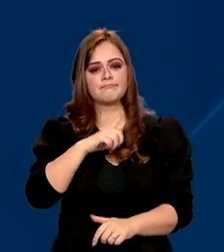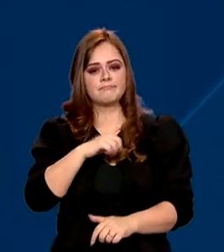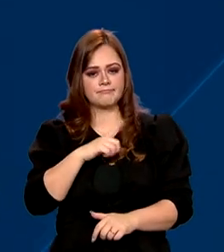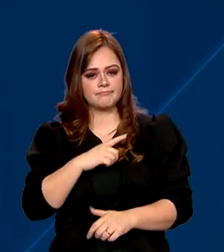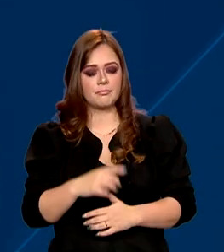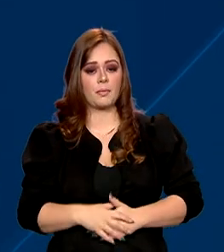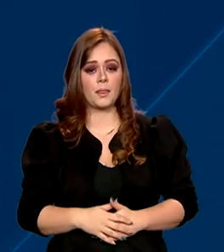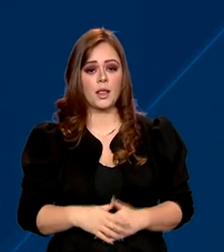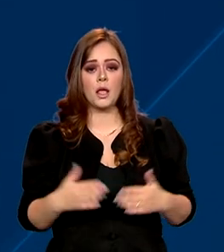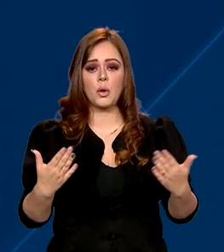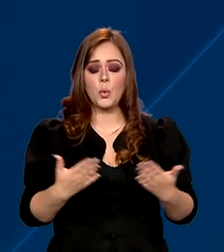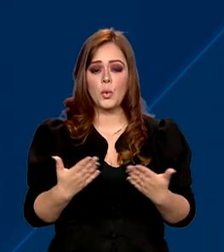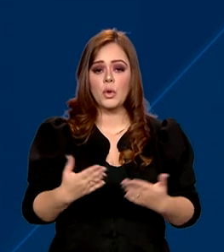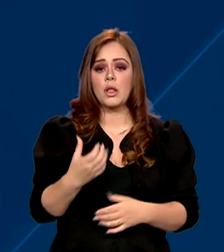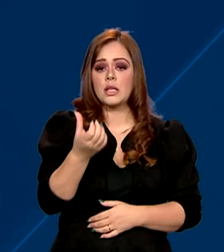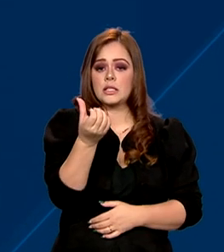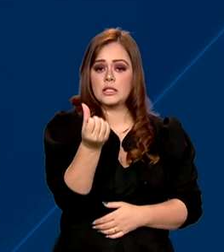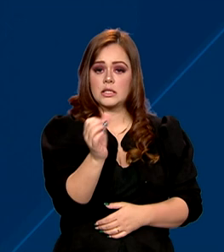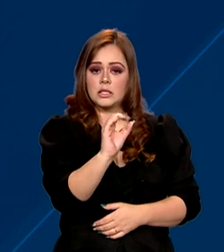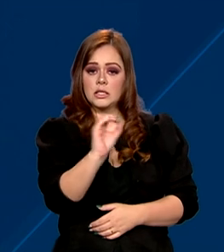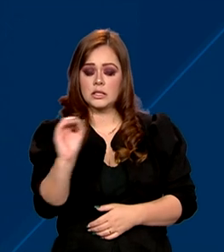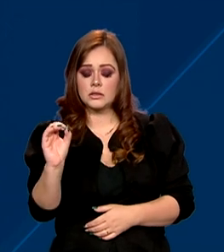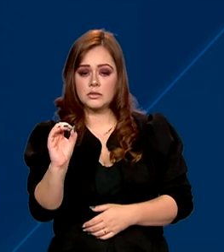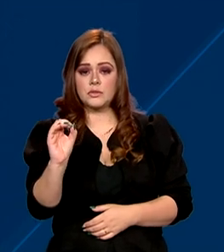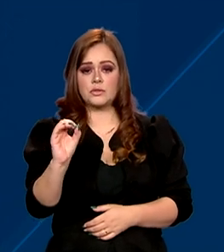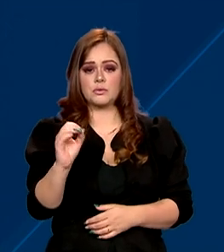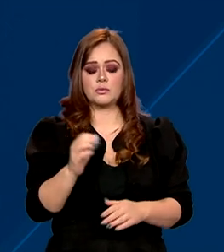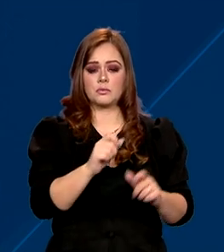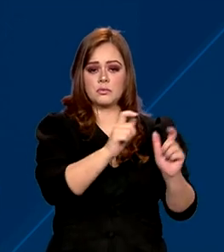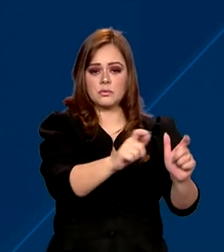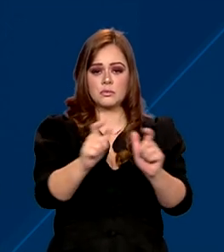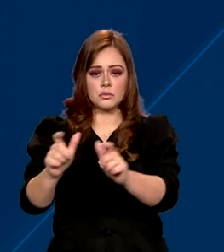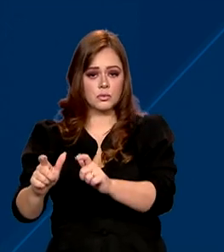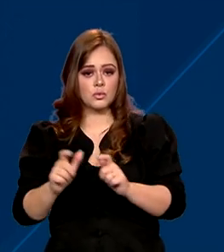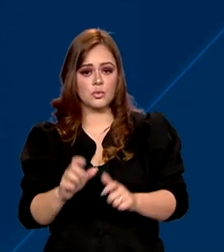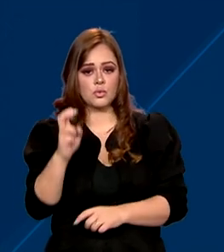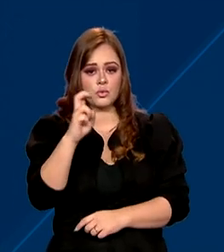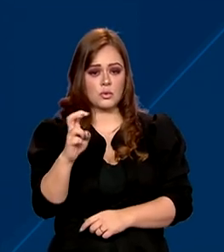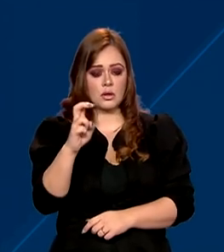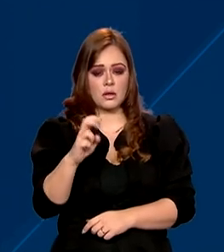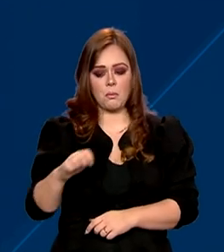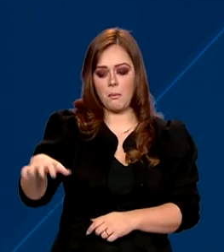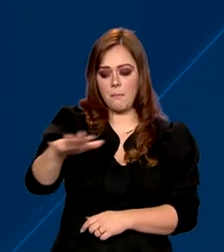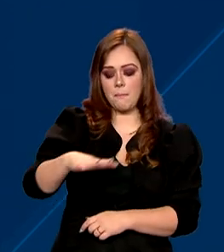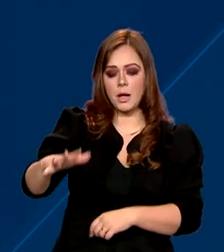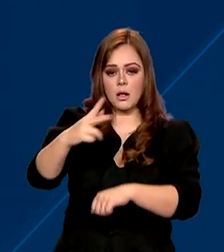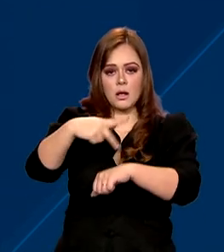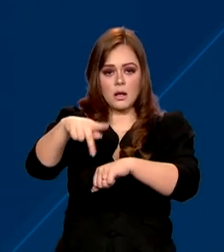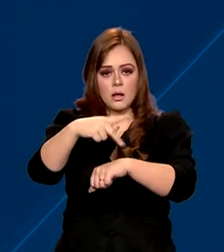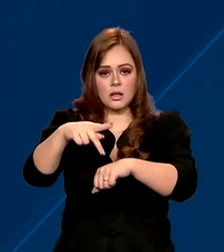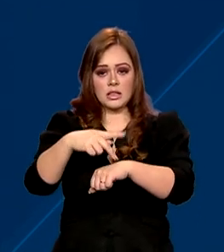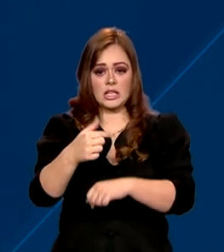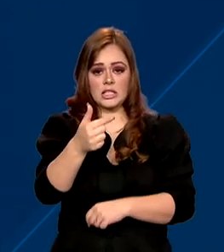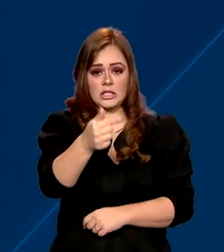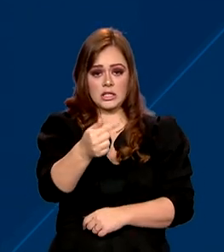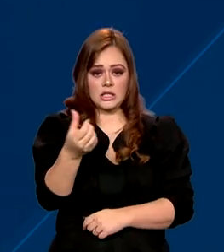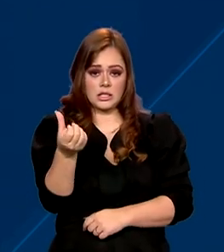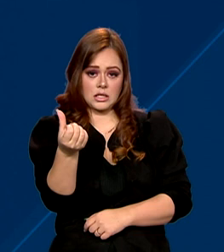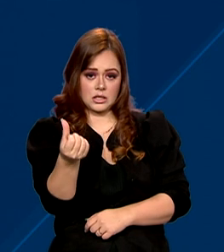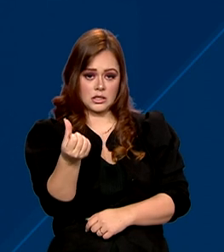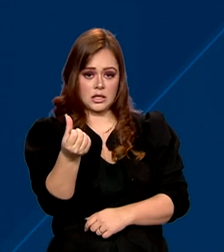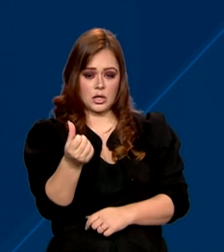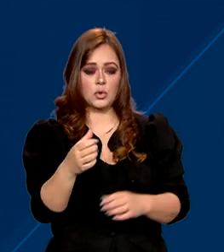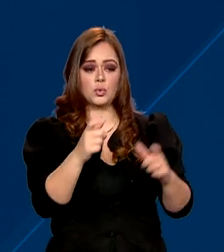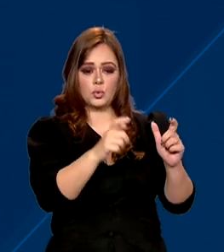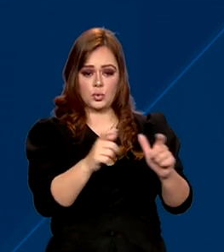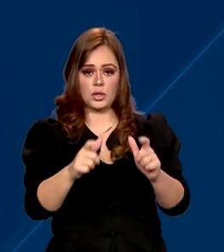Atualmente, são 680 unidades espalhadas pelas cinco regiões do país. São 76 unidades na